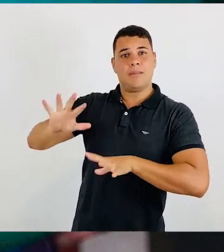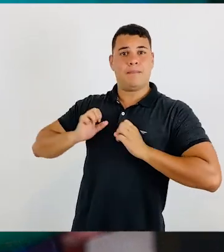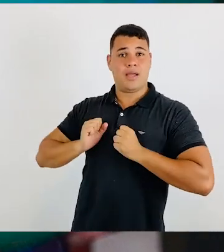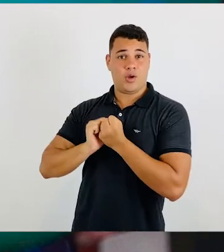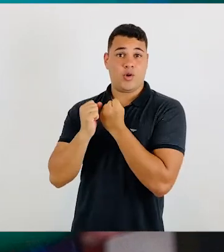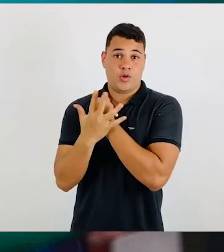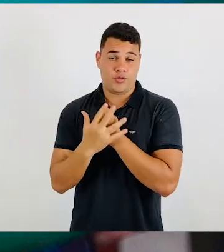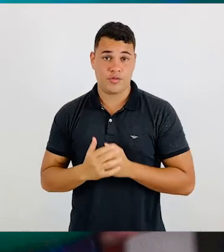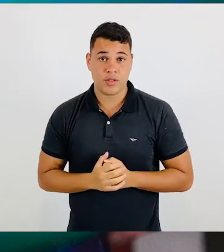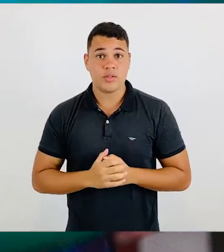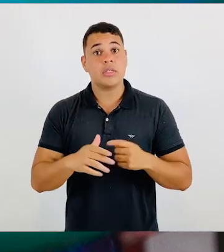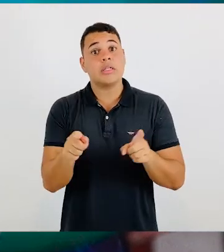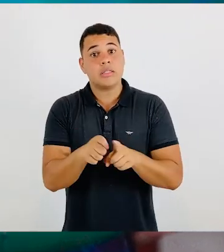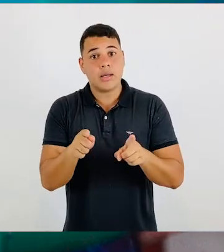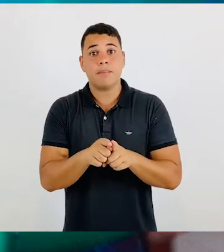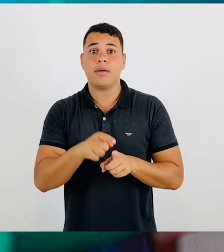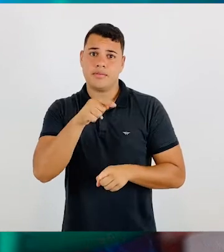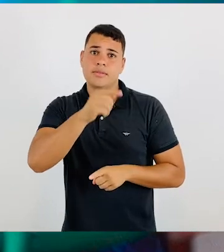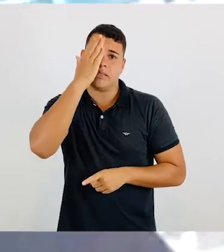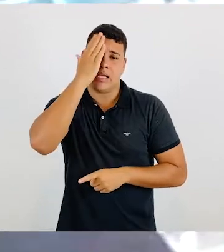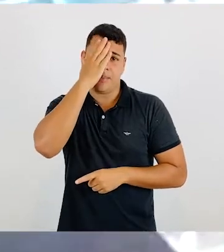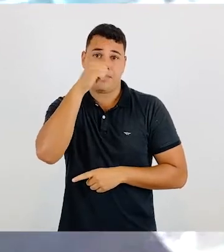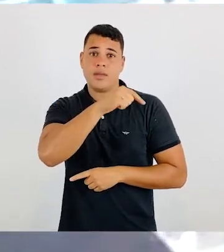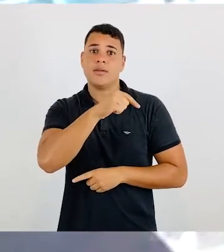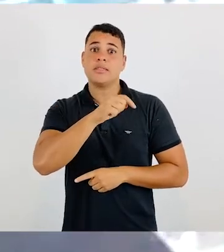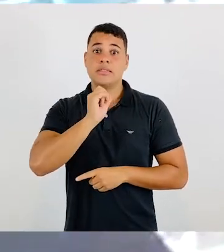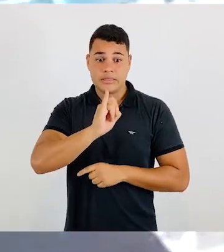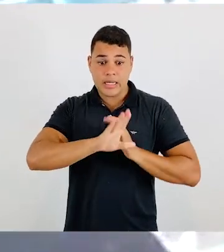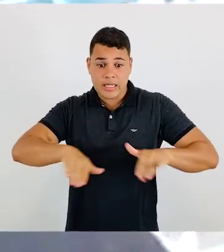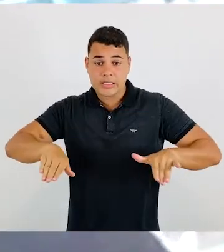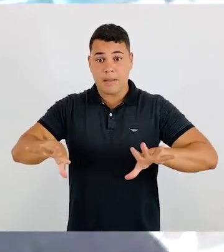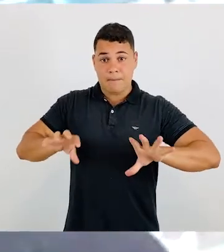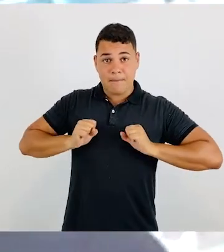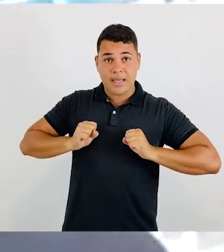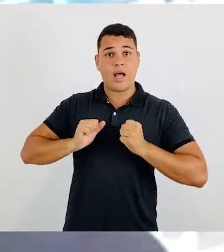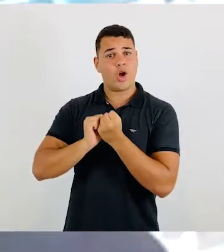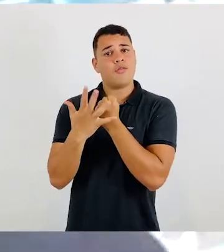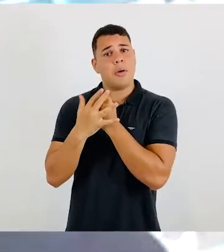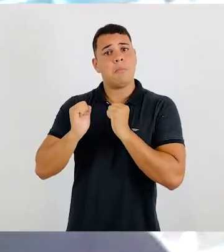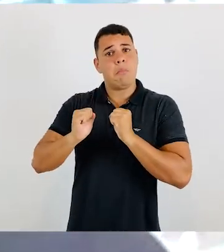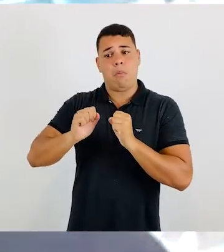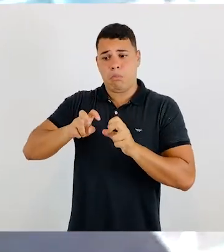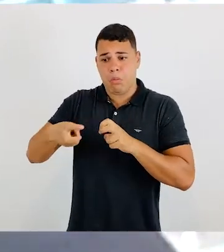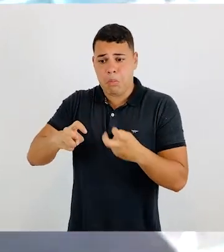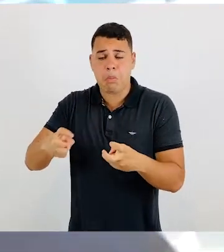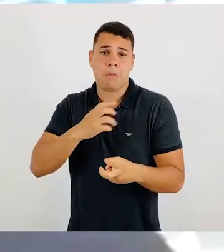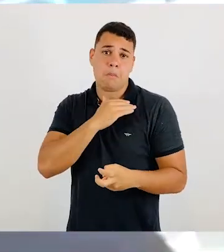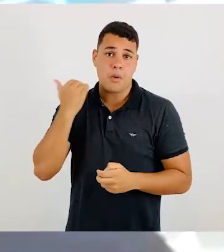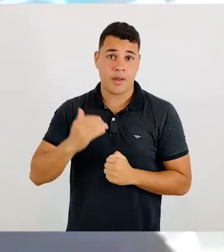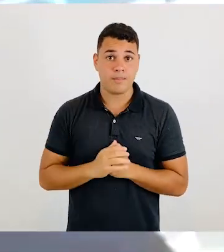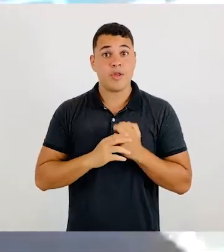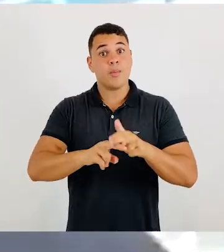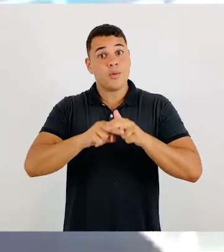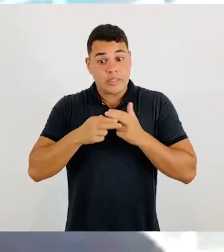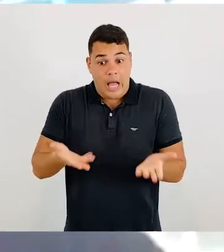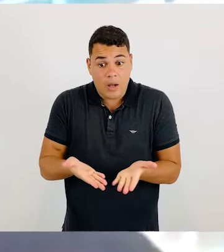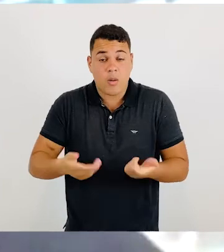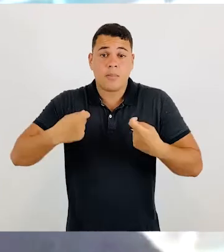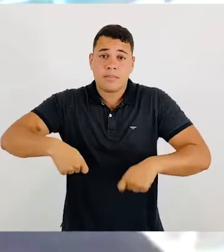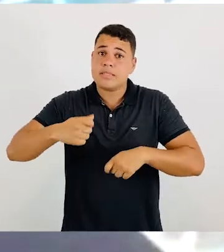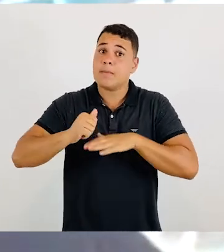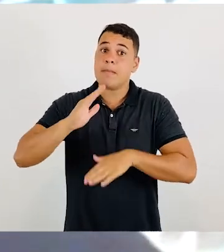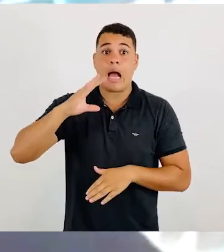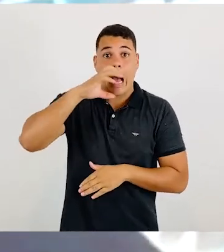as doenças com causa evitável, principalmente que tem vacina, a Covid é a doença que mais mata a criança. E a gente perdeu essa